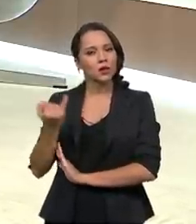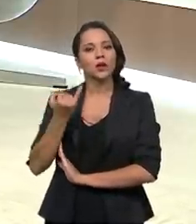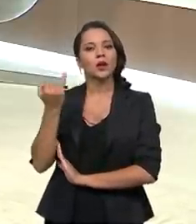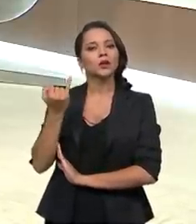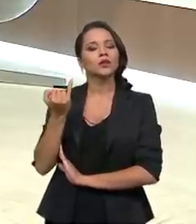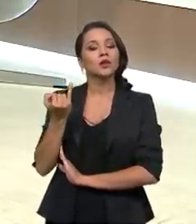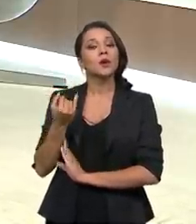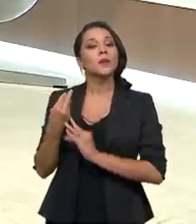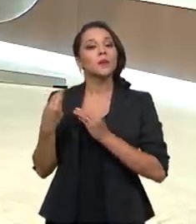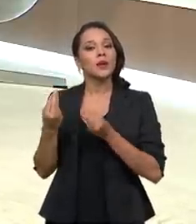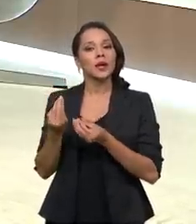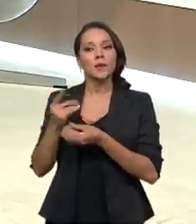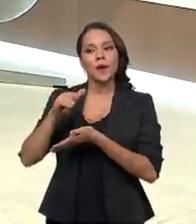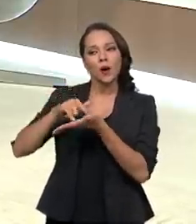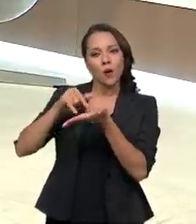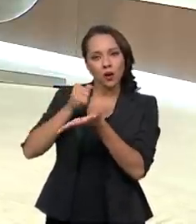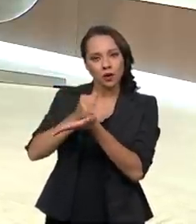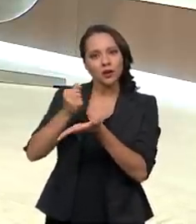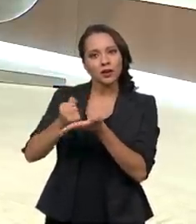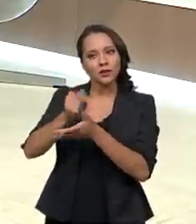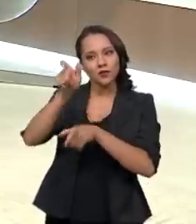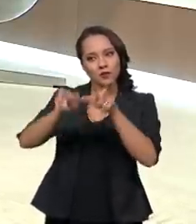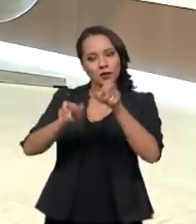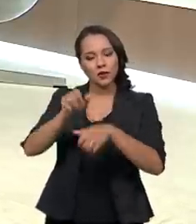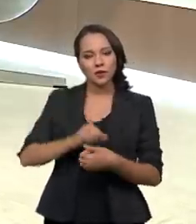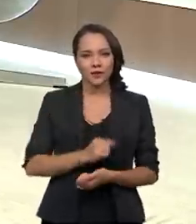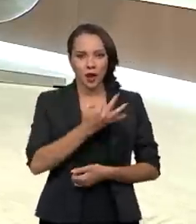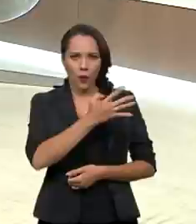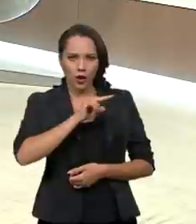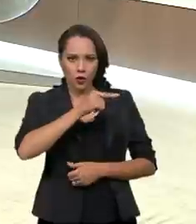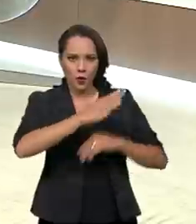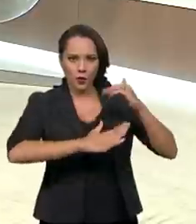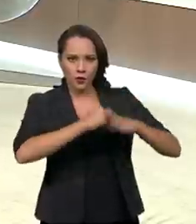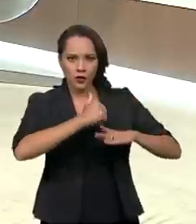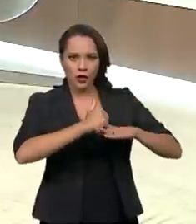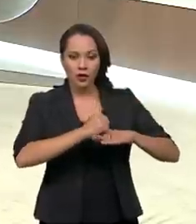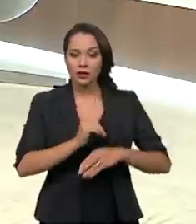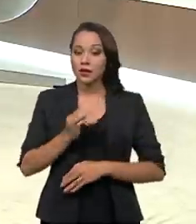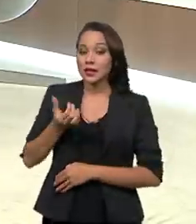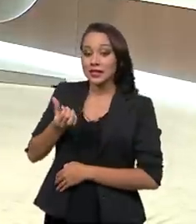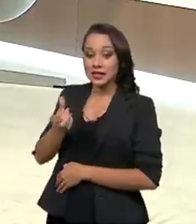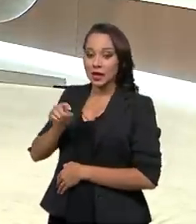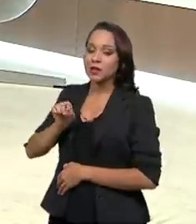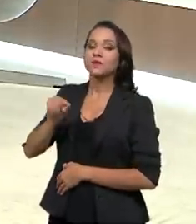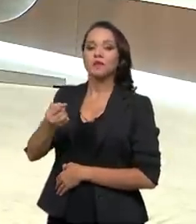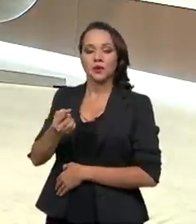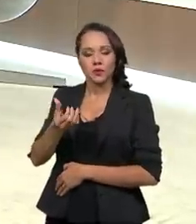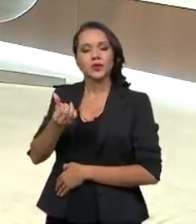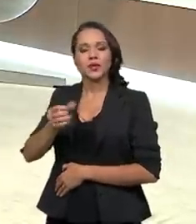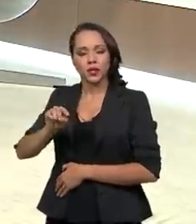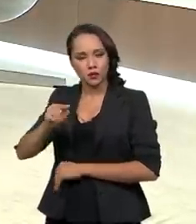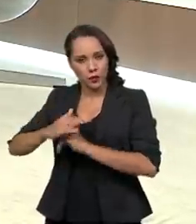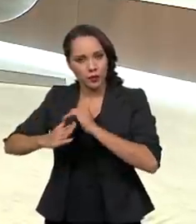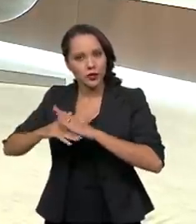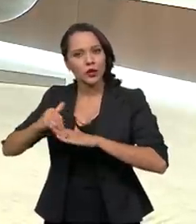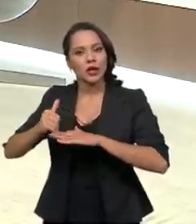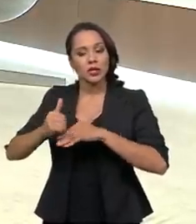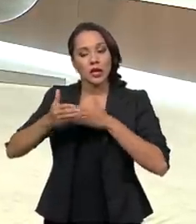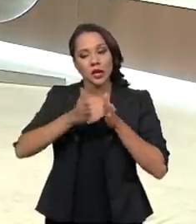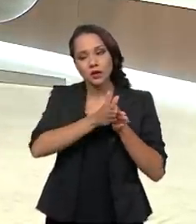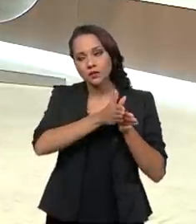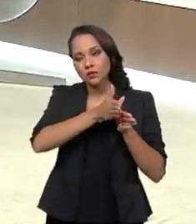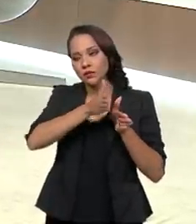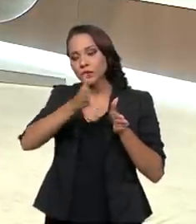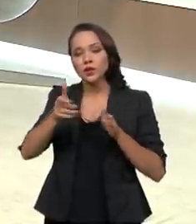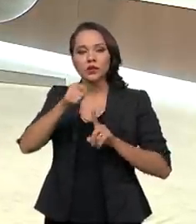para fazer a contratação de pessoas. 4 mil profissionais? 6 mil profissionais. 6 mil profissionais? Isso ao longo desses,